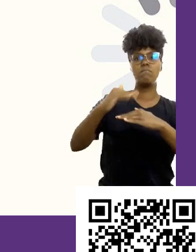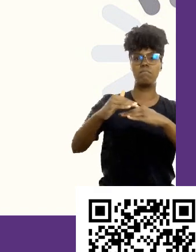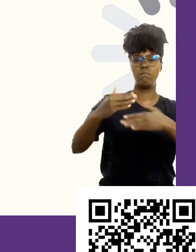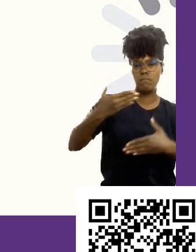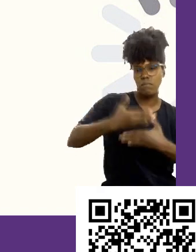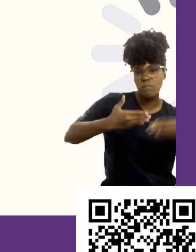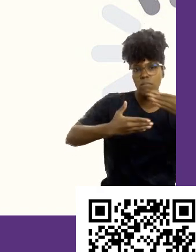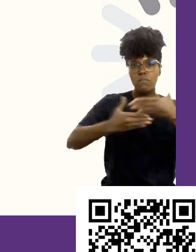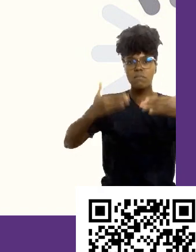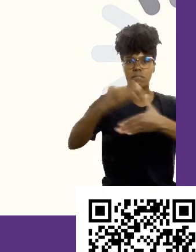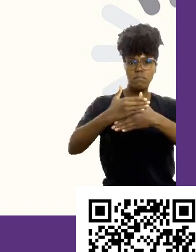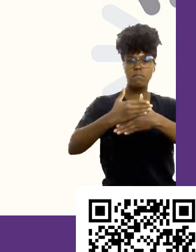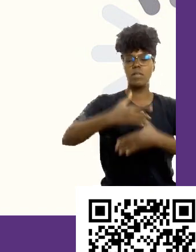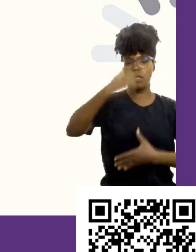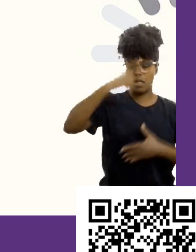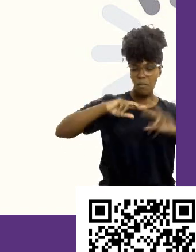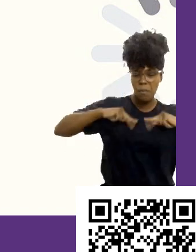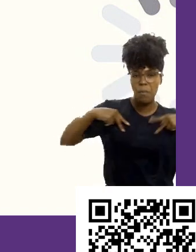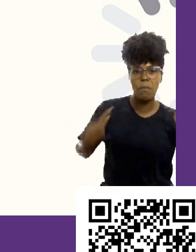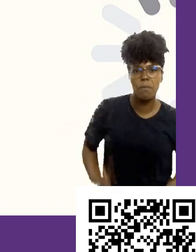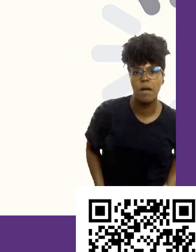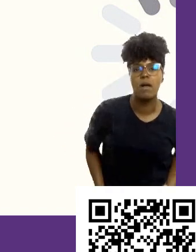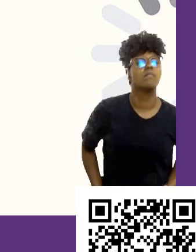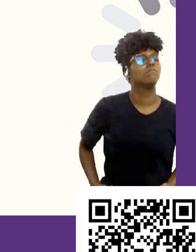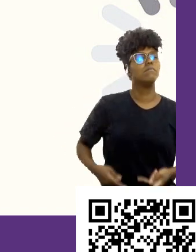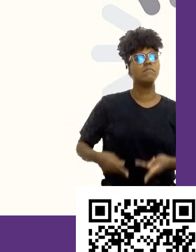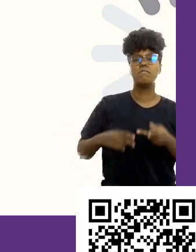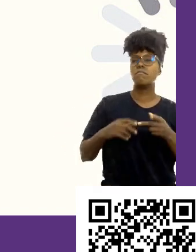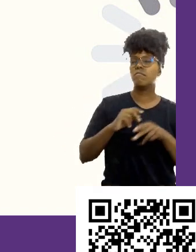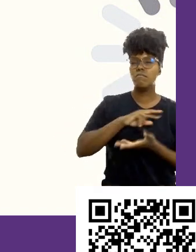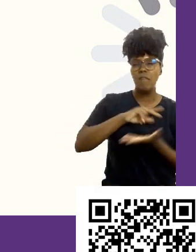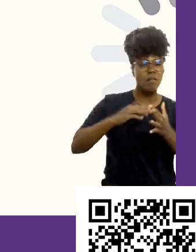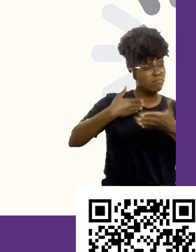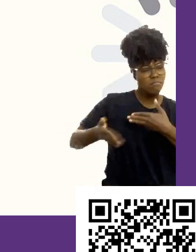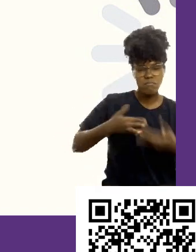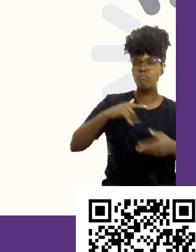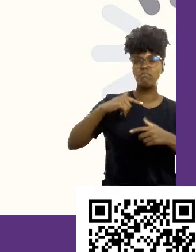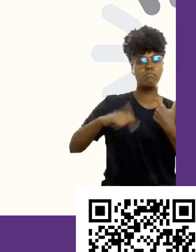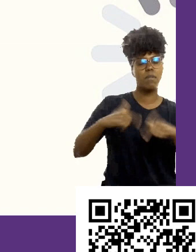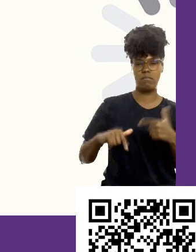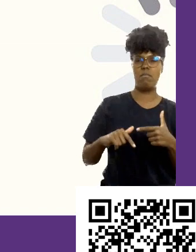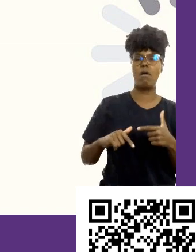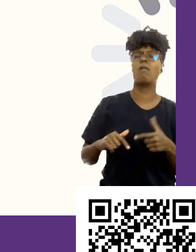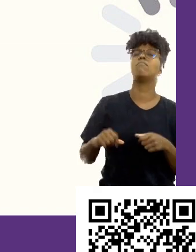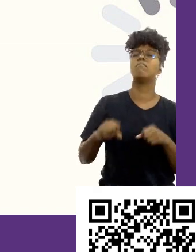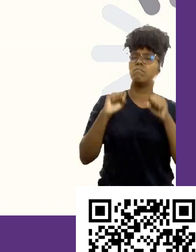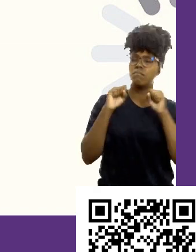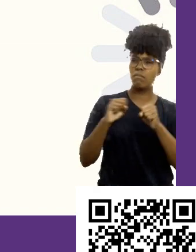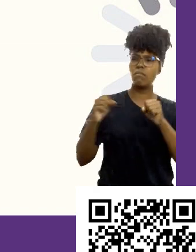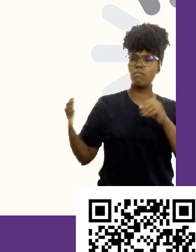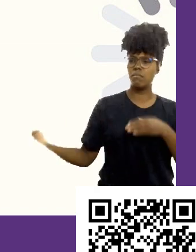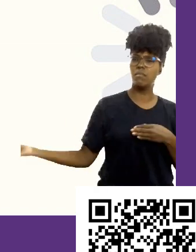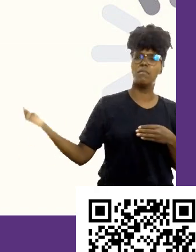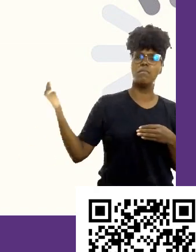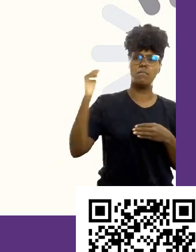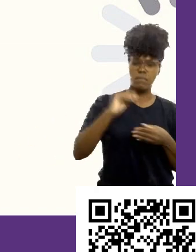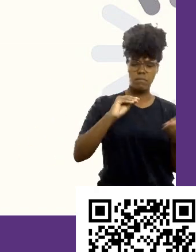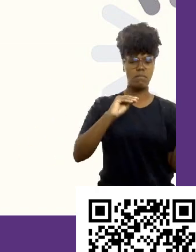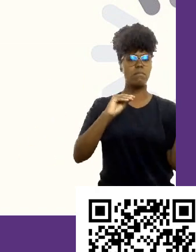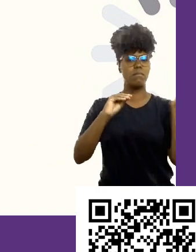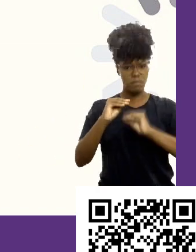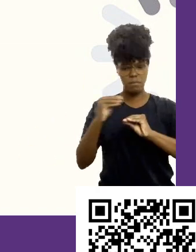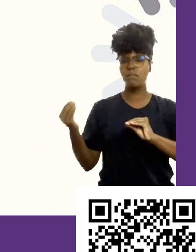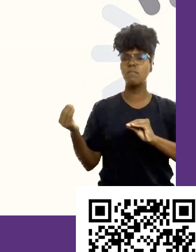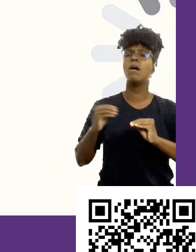dignidade, traz humanidade, traz civilidade. Então, tragam para a sua fala. Ao invés de ficar, será que eu trago ou não?